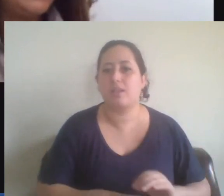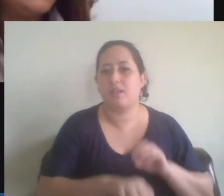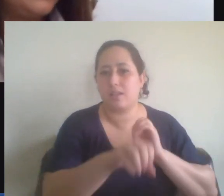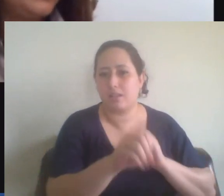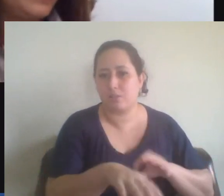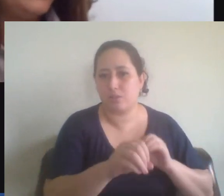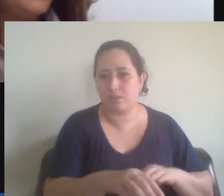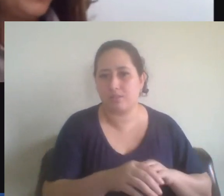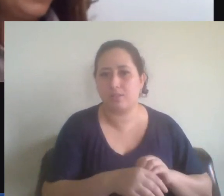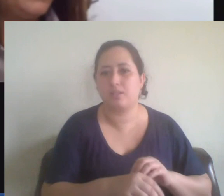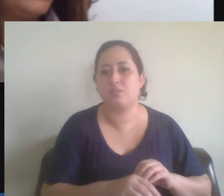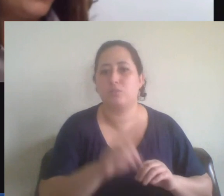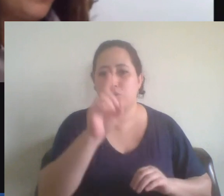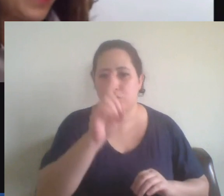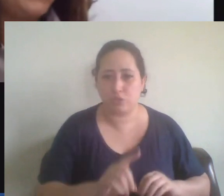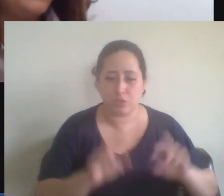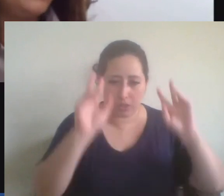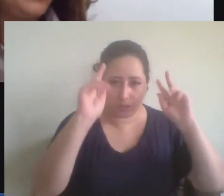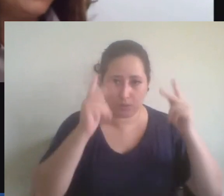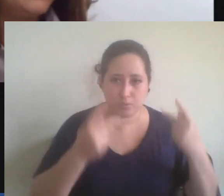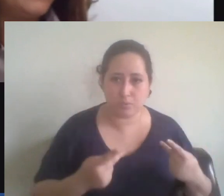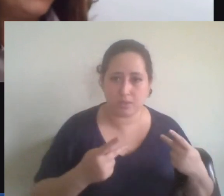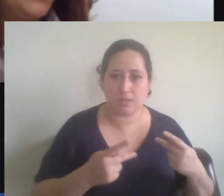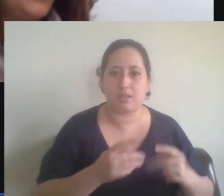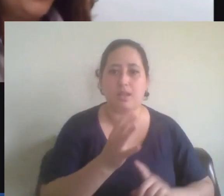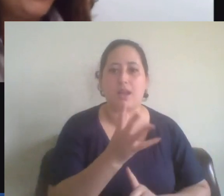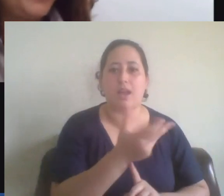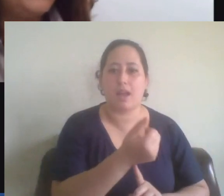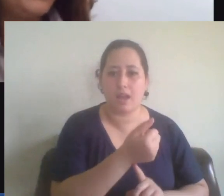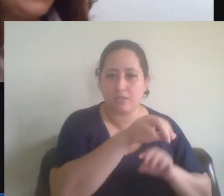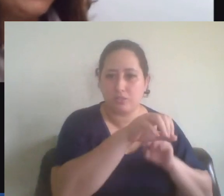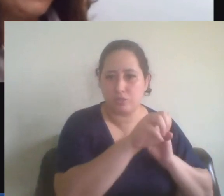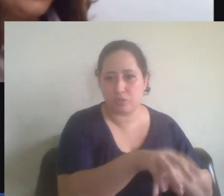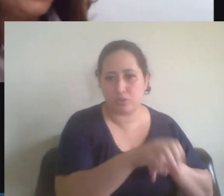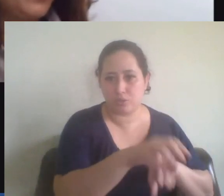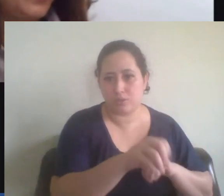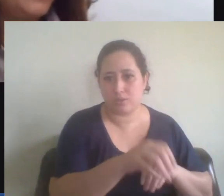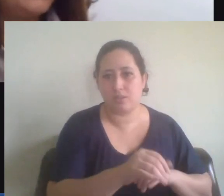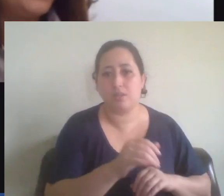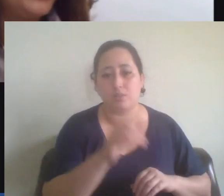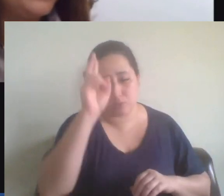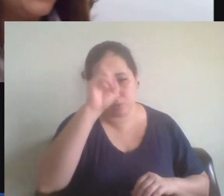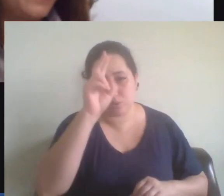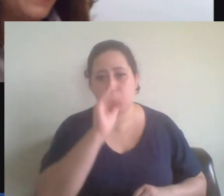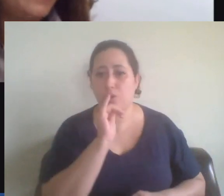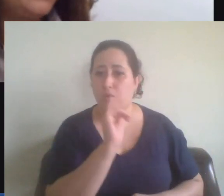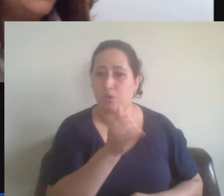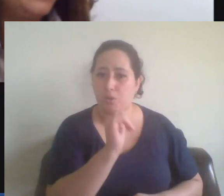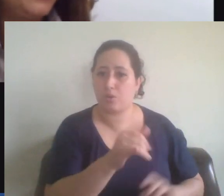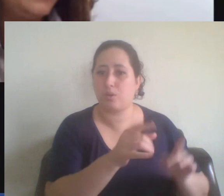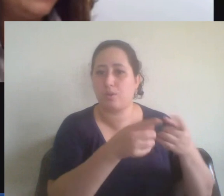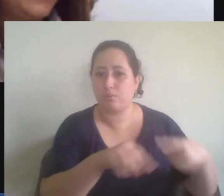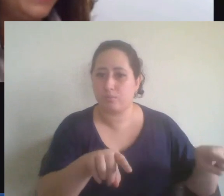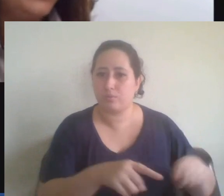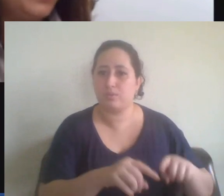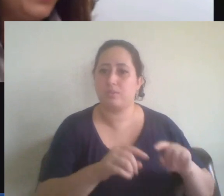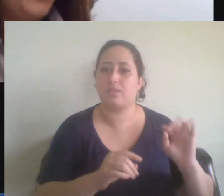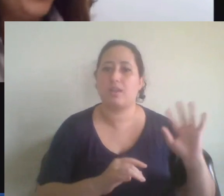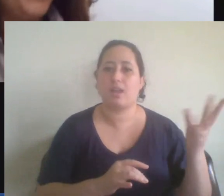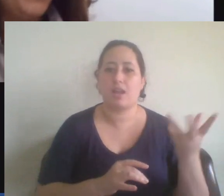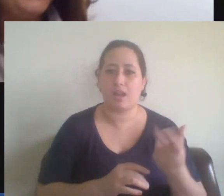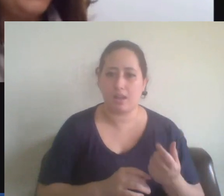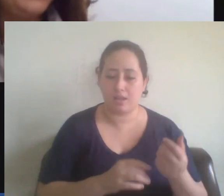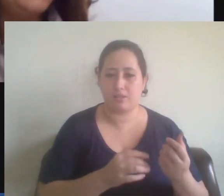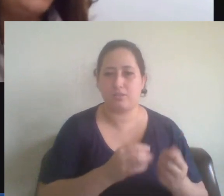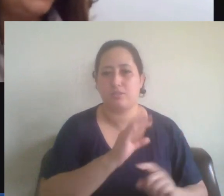que une educação e direitos humanos com arte e educação, por meio de contação de histórias, música, arte e circularidade.